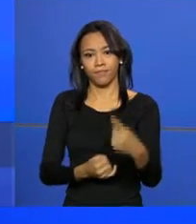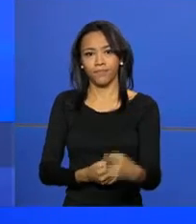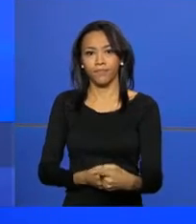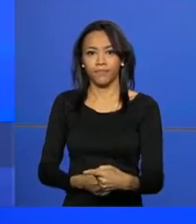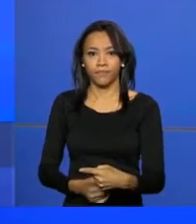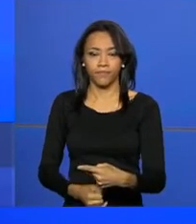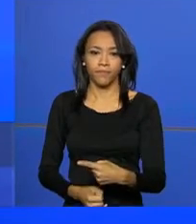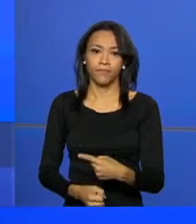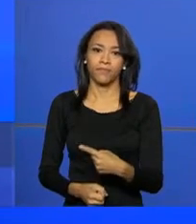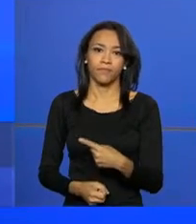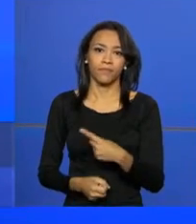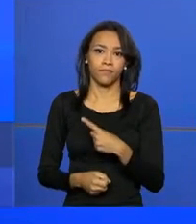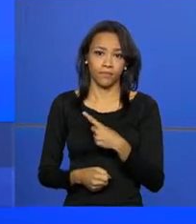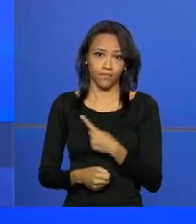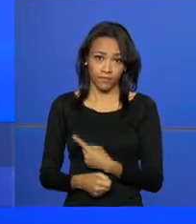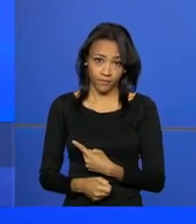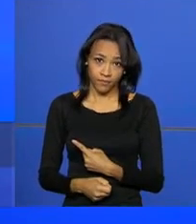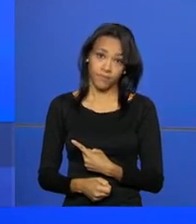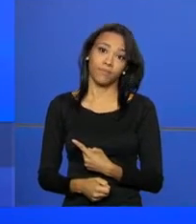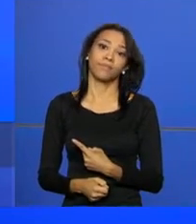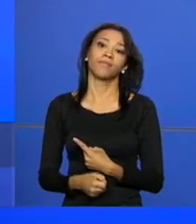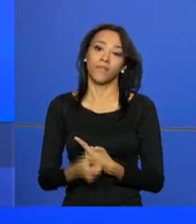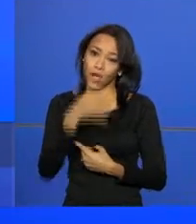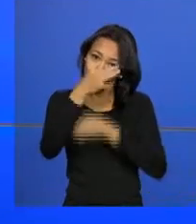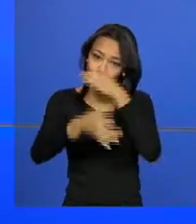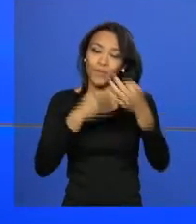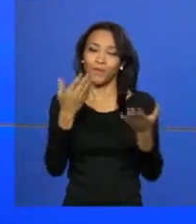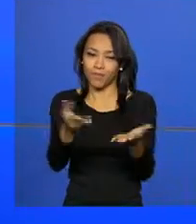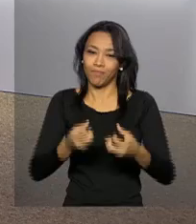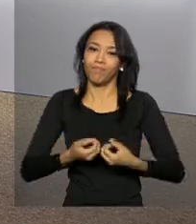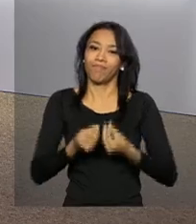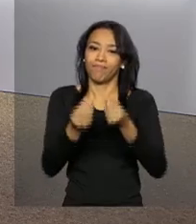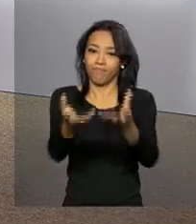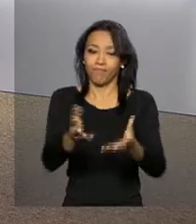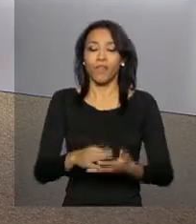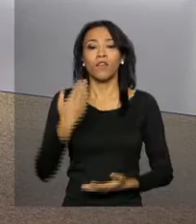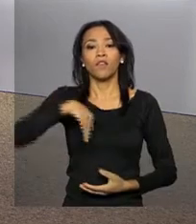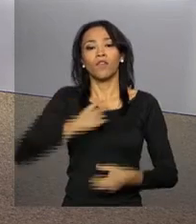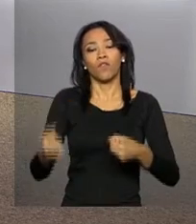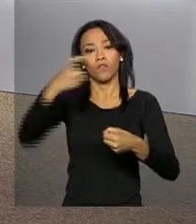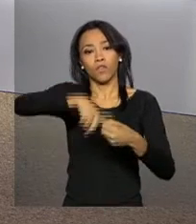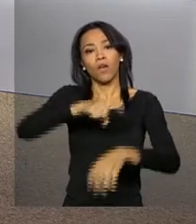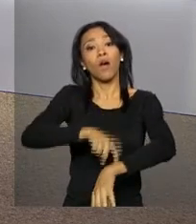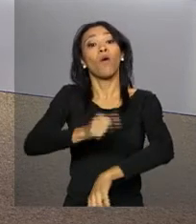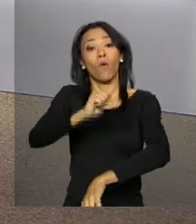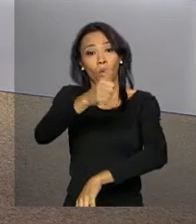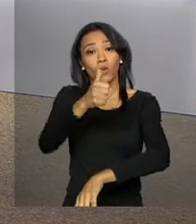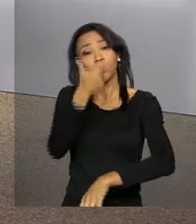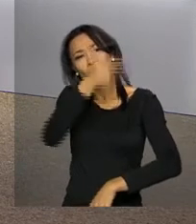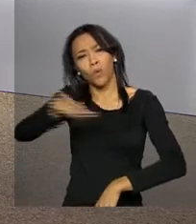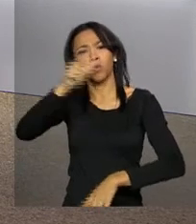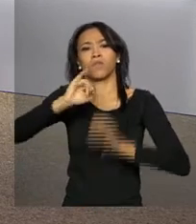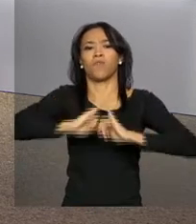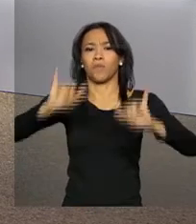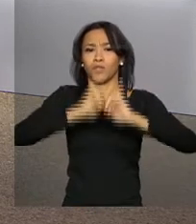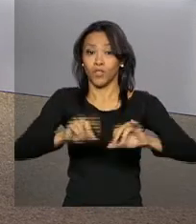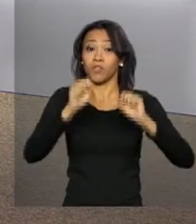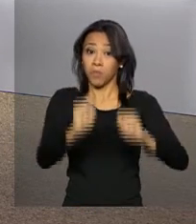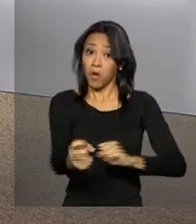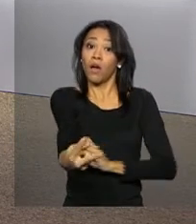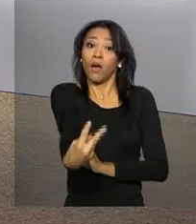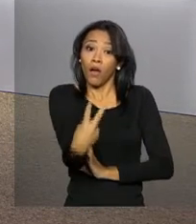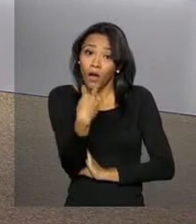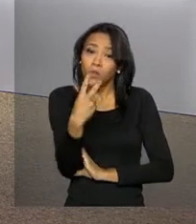.mec.gov.br e enviar sugestão. E nós voltamos às 11 horas com outras informações. Acompanhe as